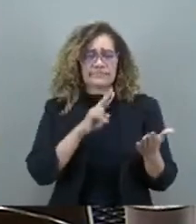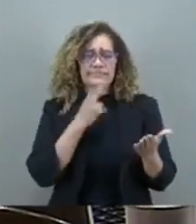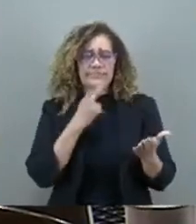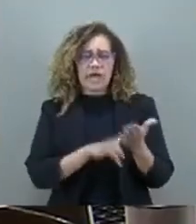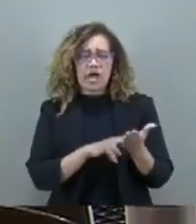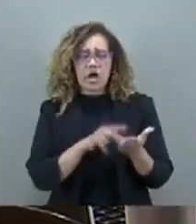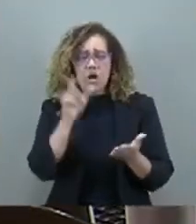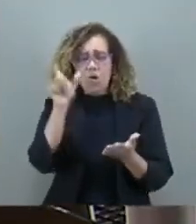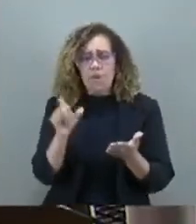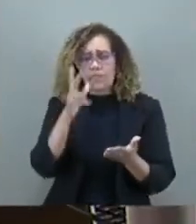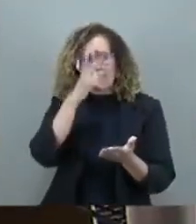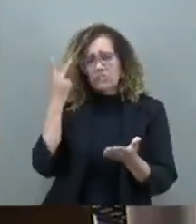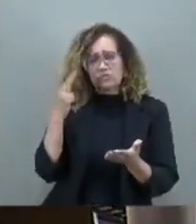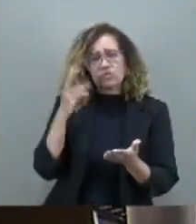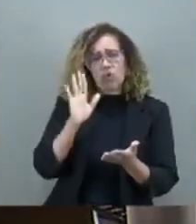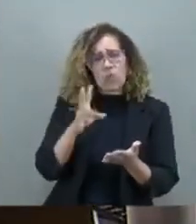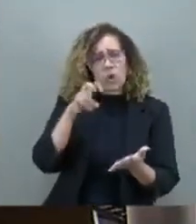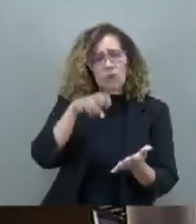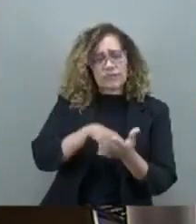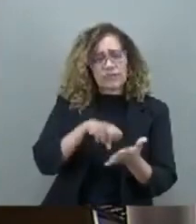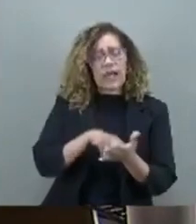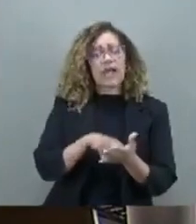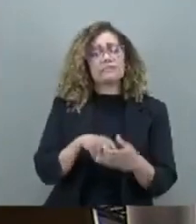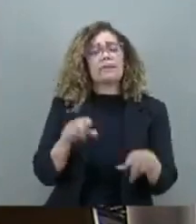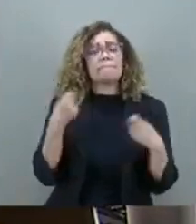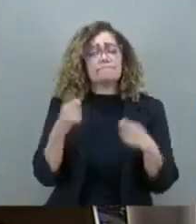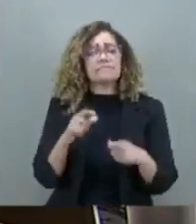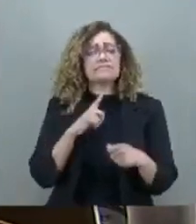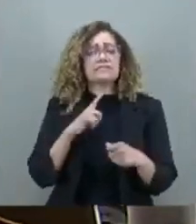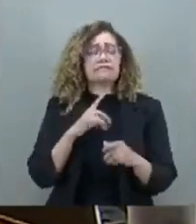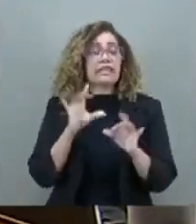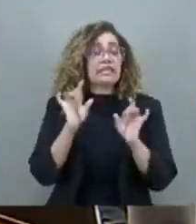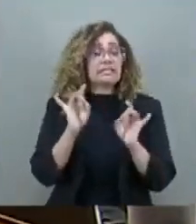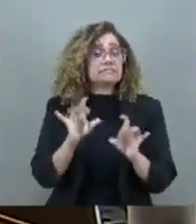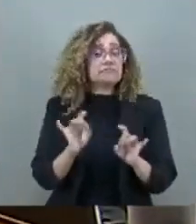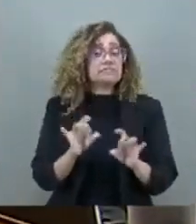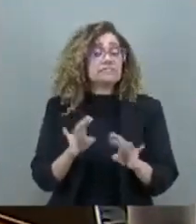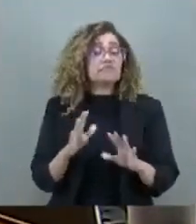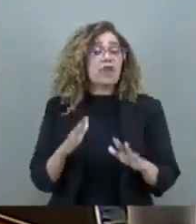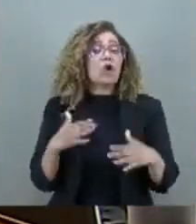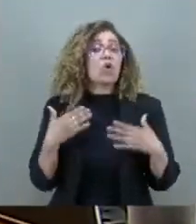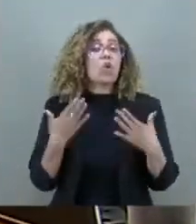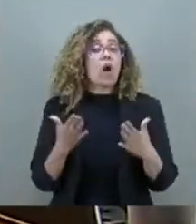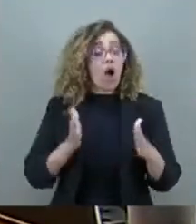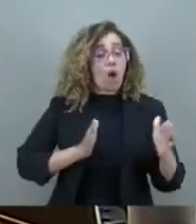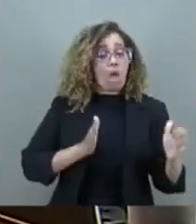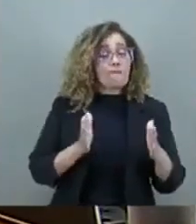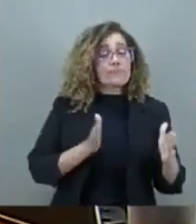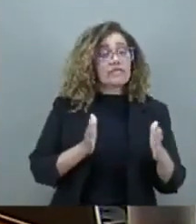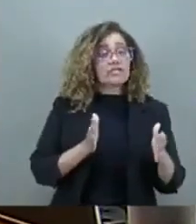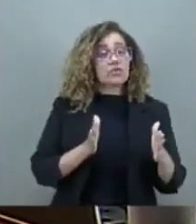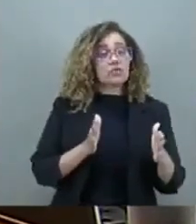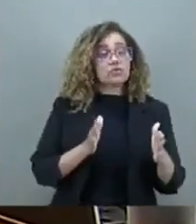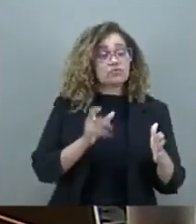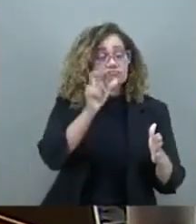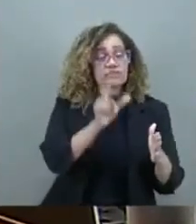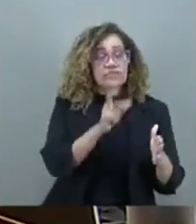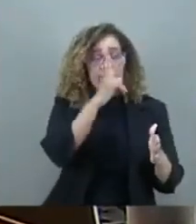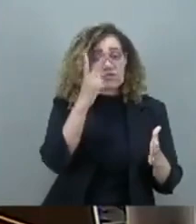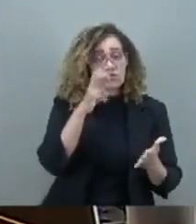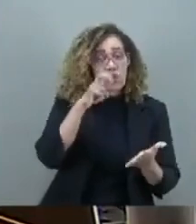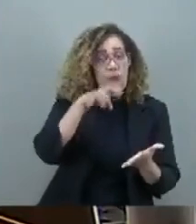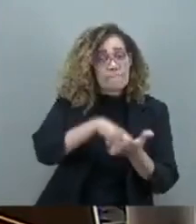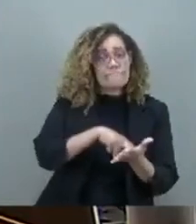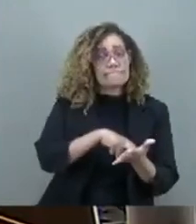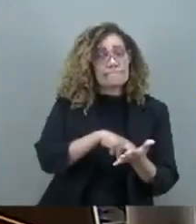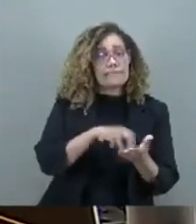reeducando, daquele condenado, ela tem que ter especificamente qual é esse período em que um preso ficou